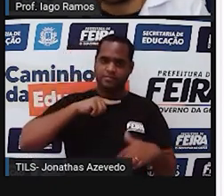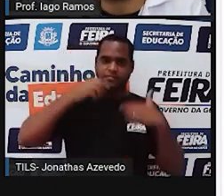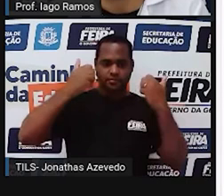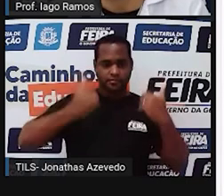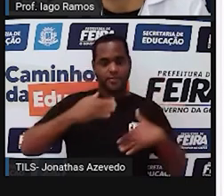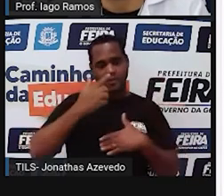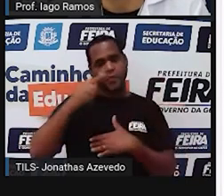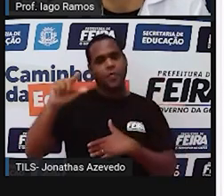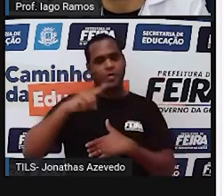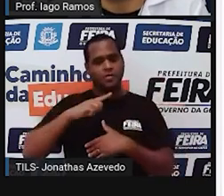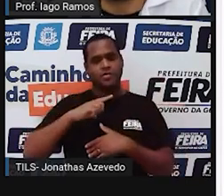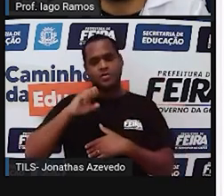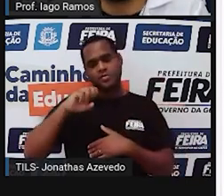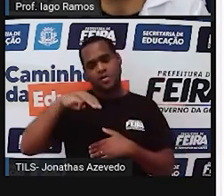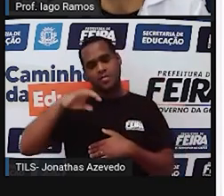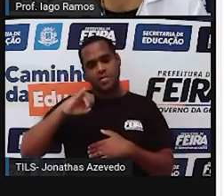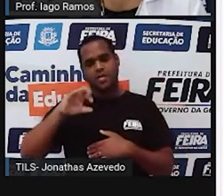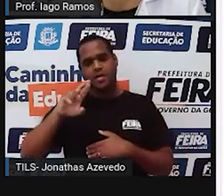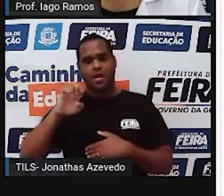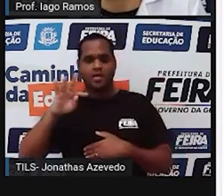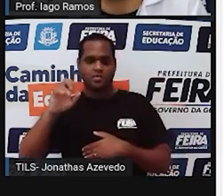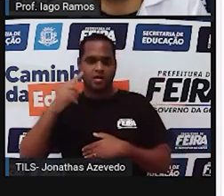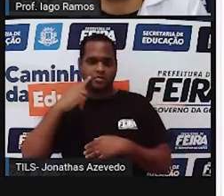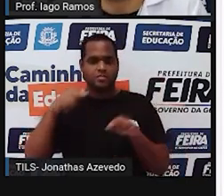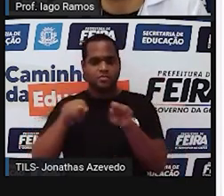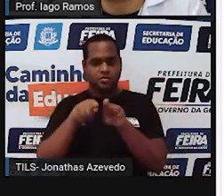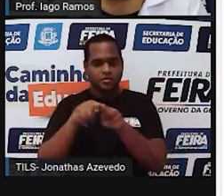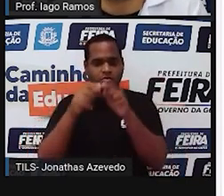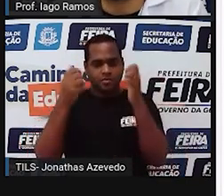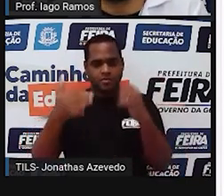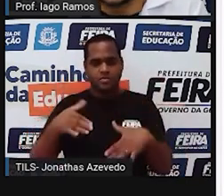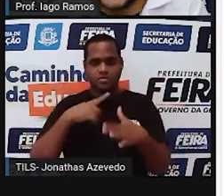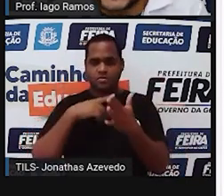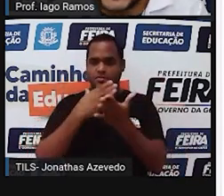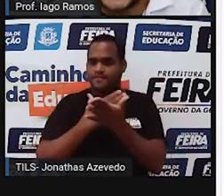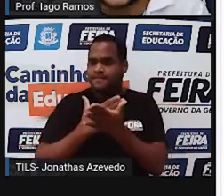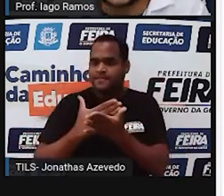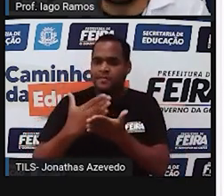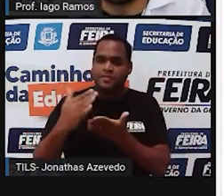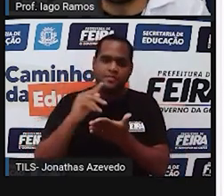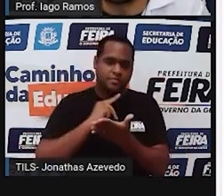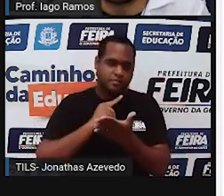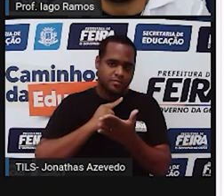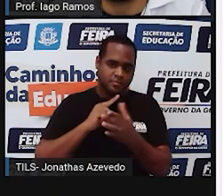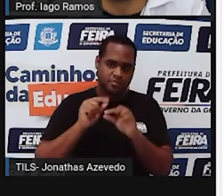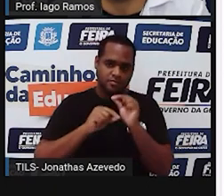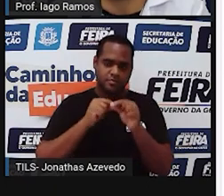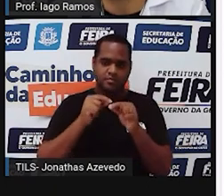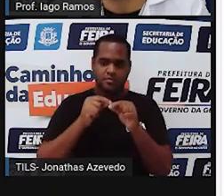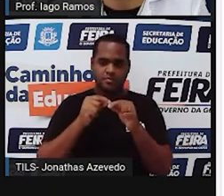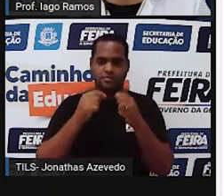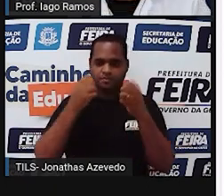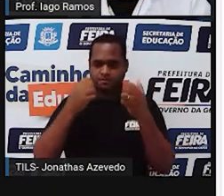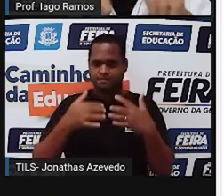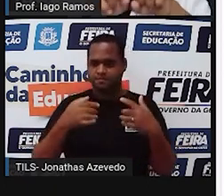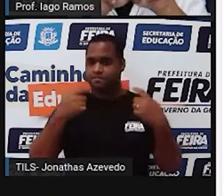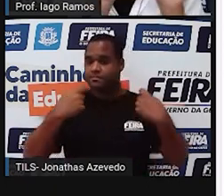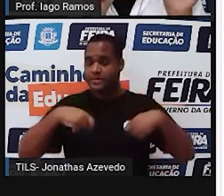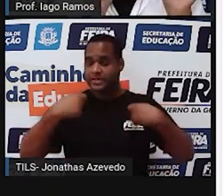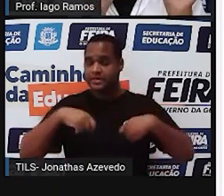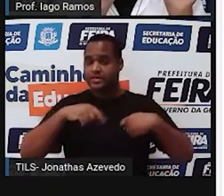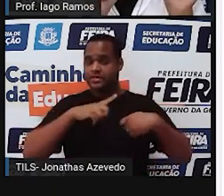semirreta também saindo do mesmo ponto de origem A tá bom pra que eu tenha uma